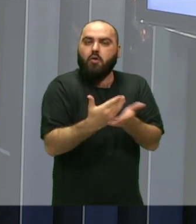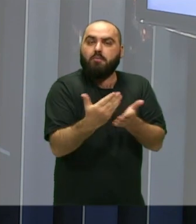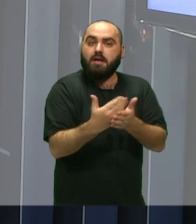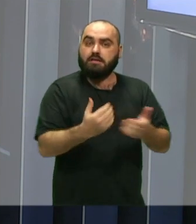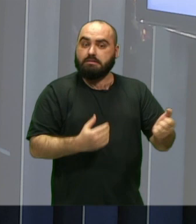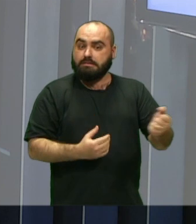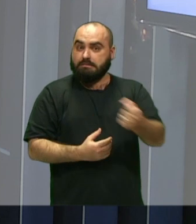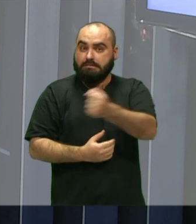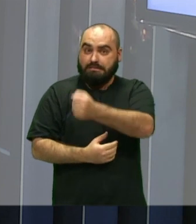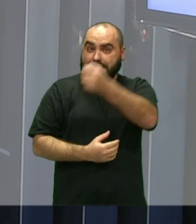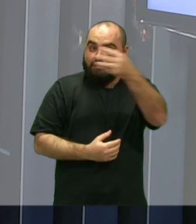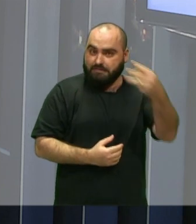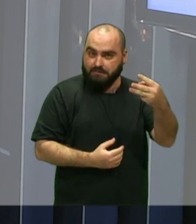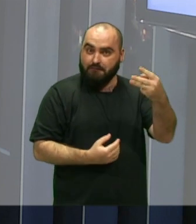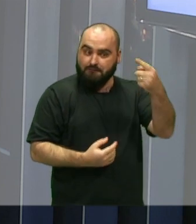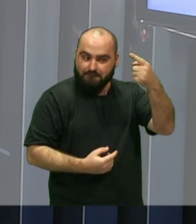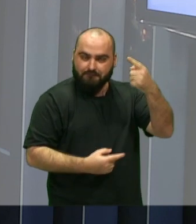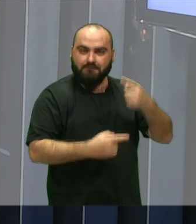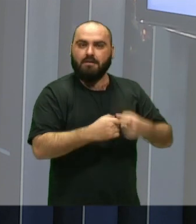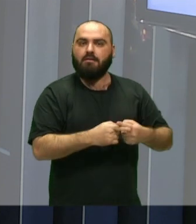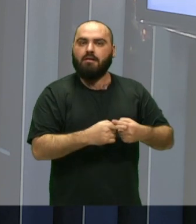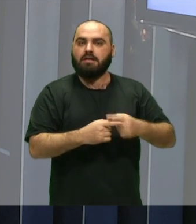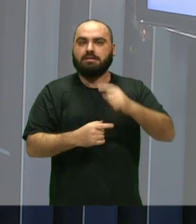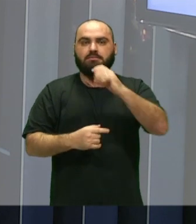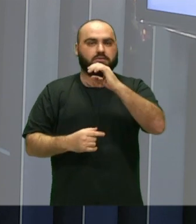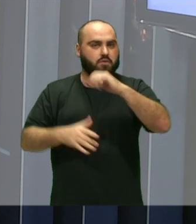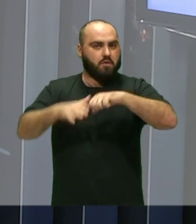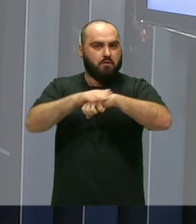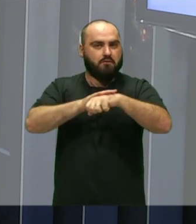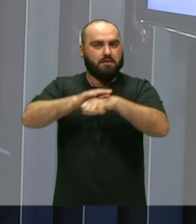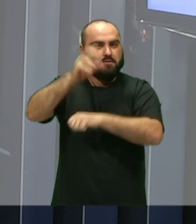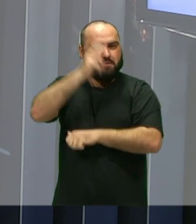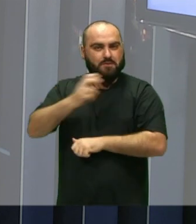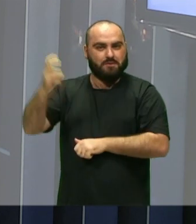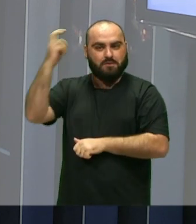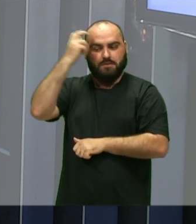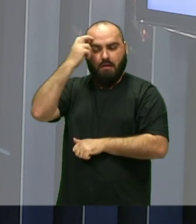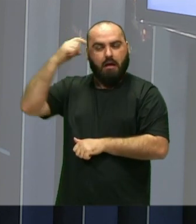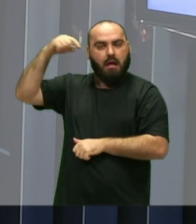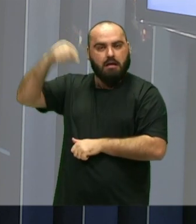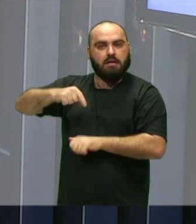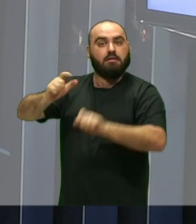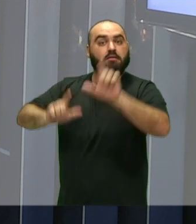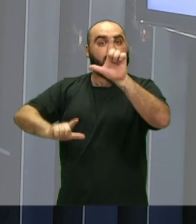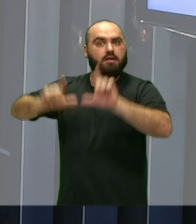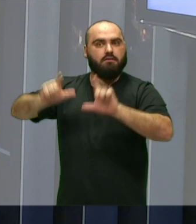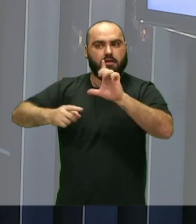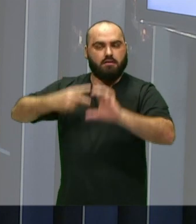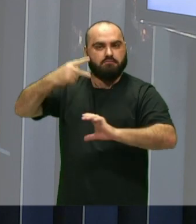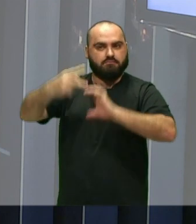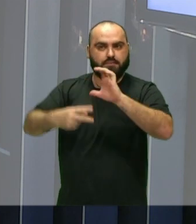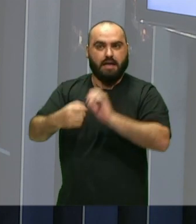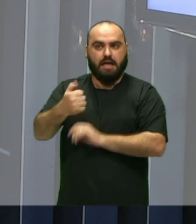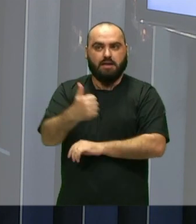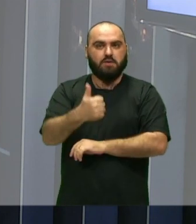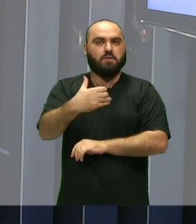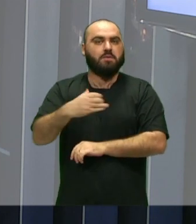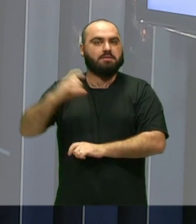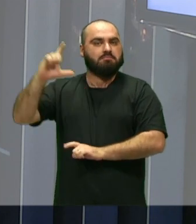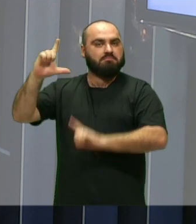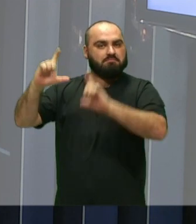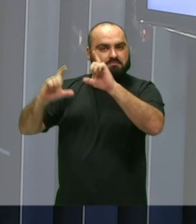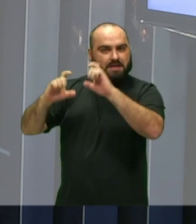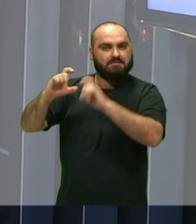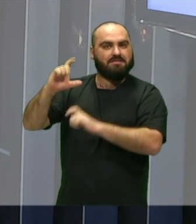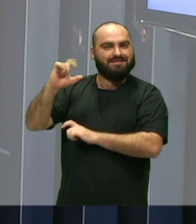edição Da nossa conversa cultural Aqui pela TV Câmara de Itajaí No canal 14 da Claro TV E pelo Youtube